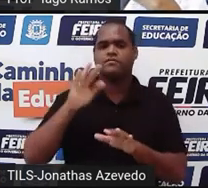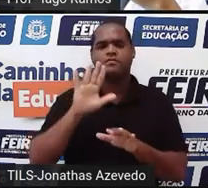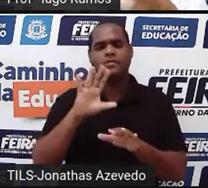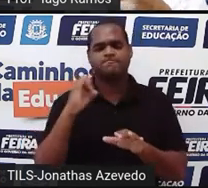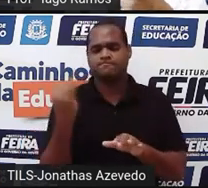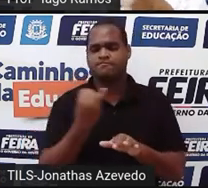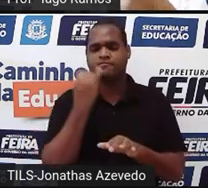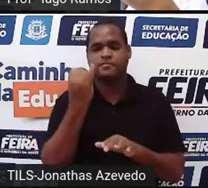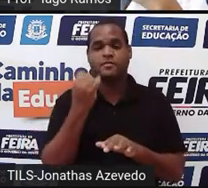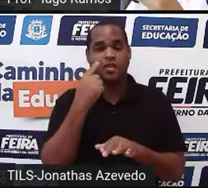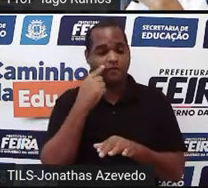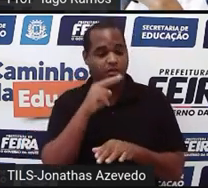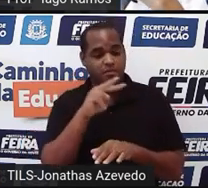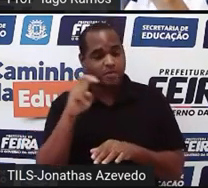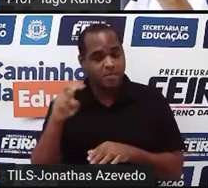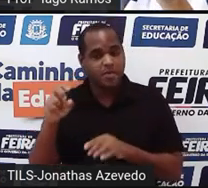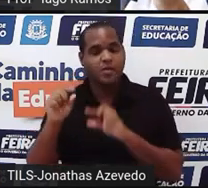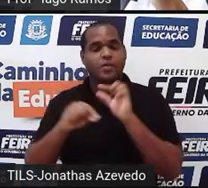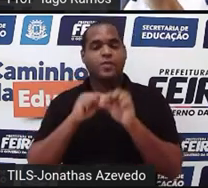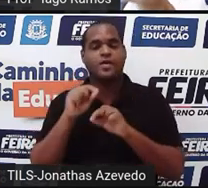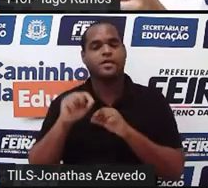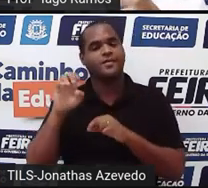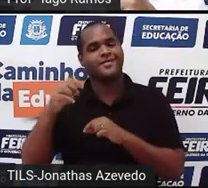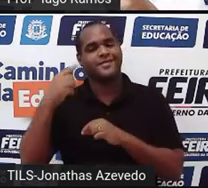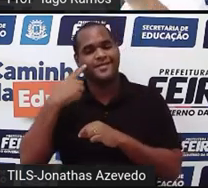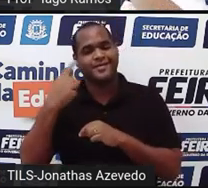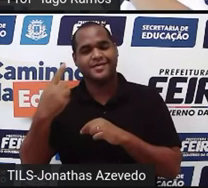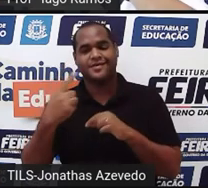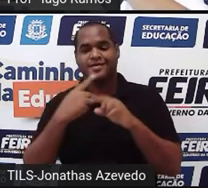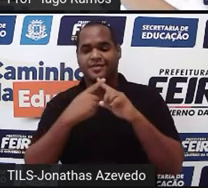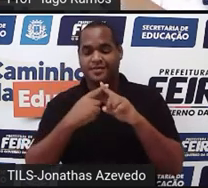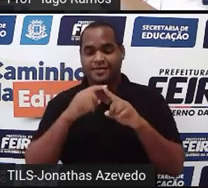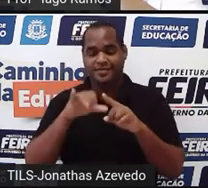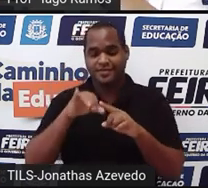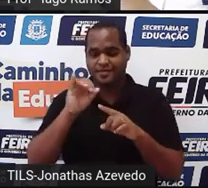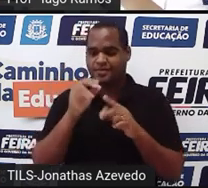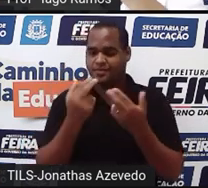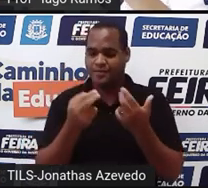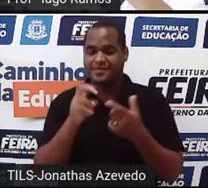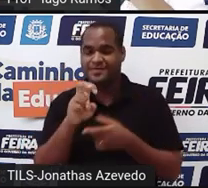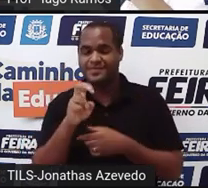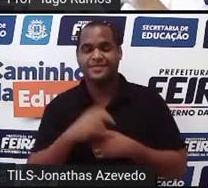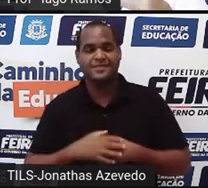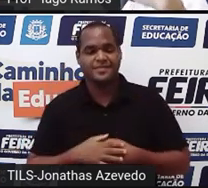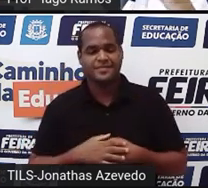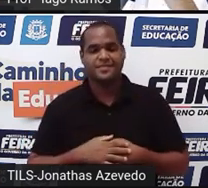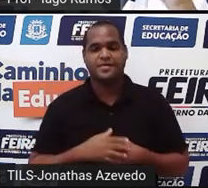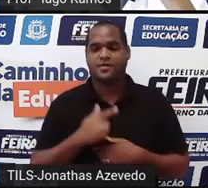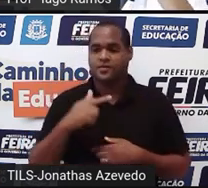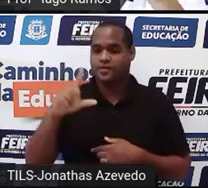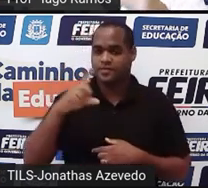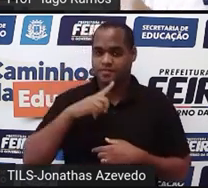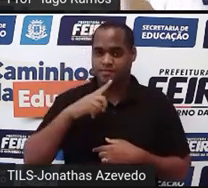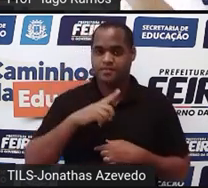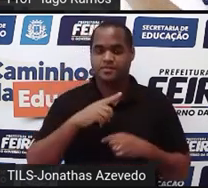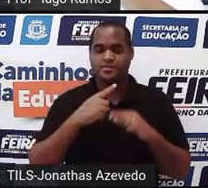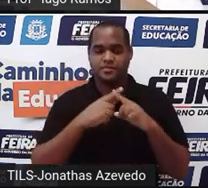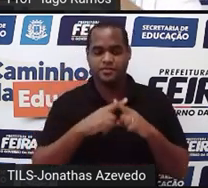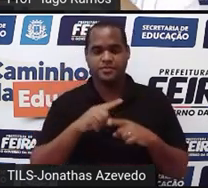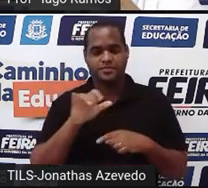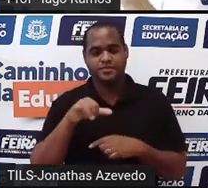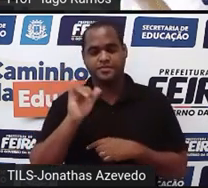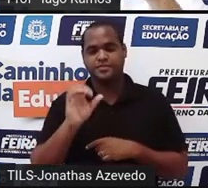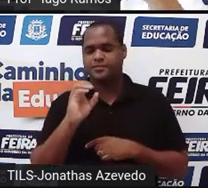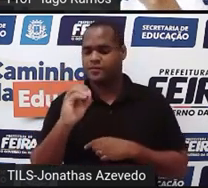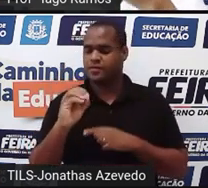o interessante é a gente olhar para as equações, ó. x menos y é igual a 5. Na outra, x menos y é igual